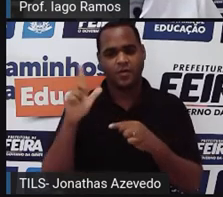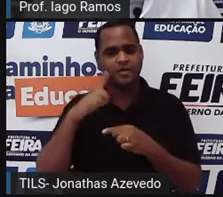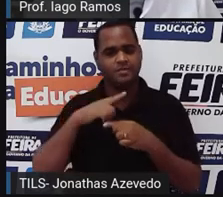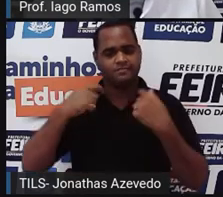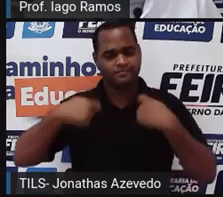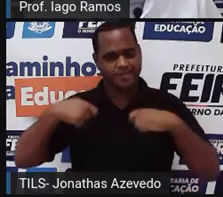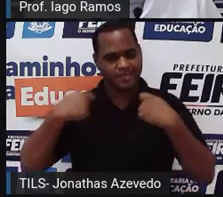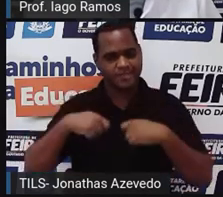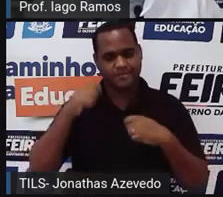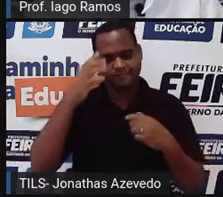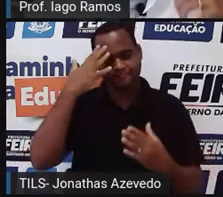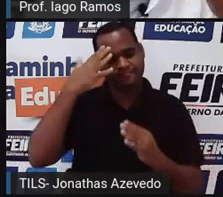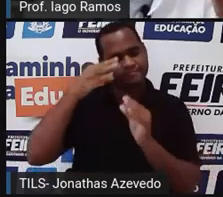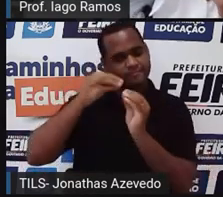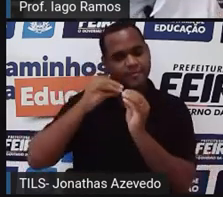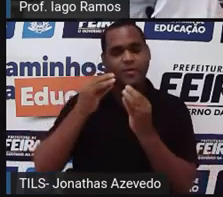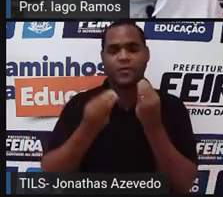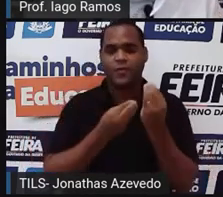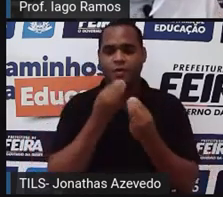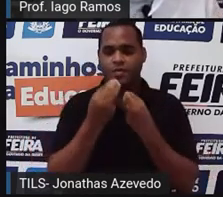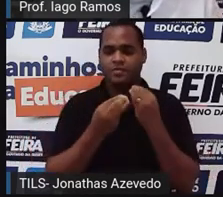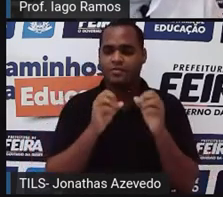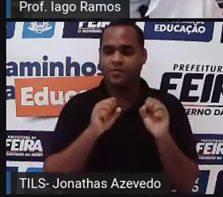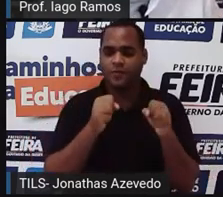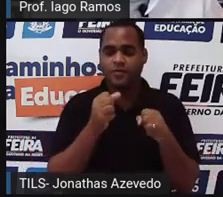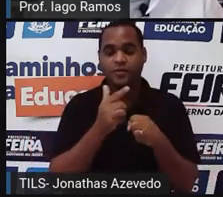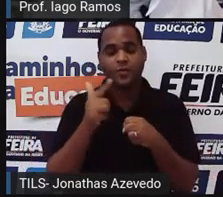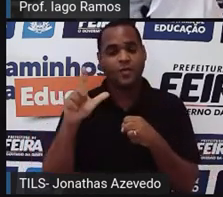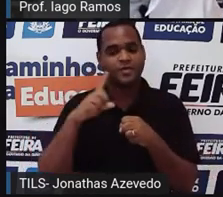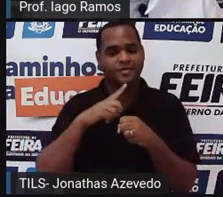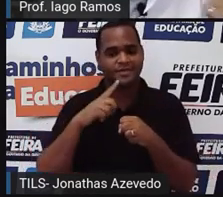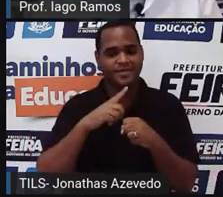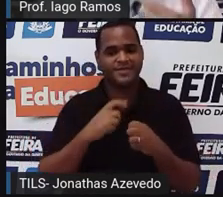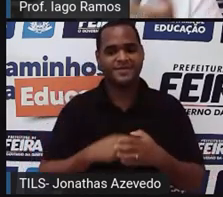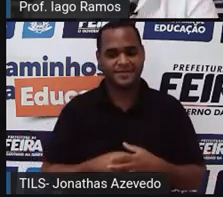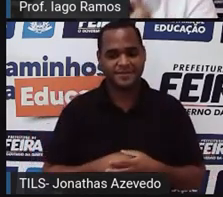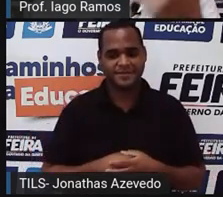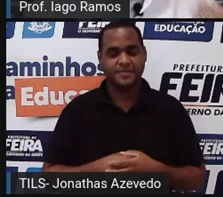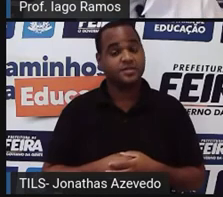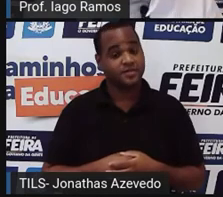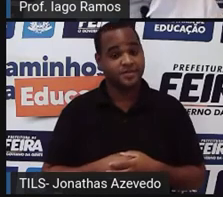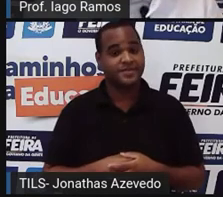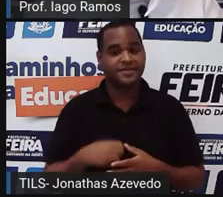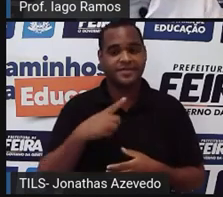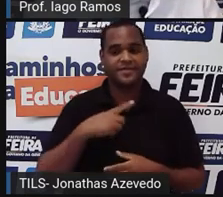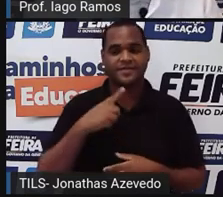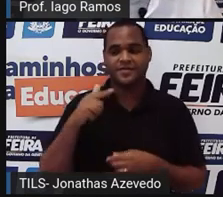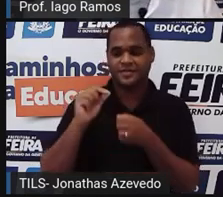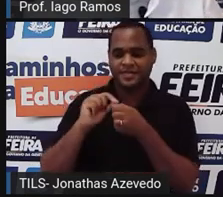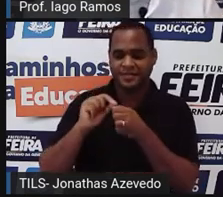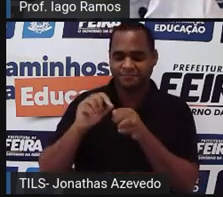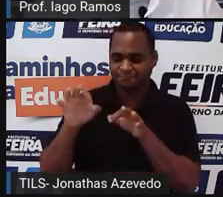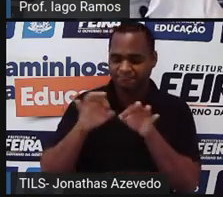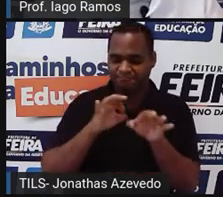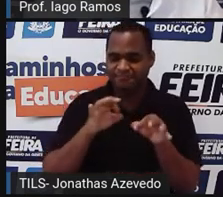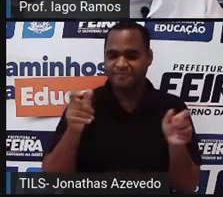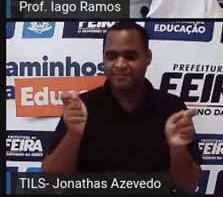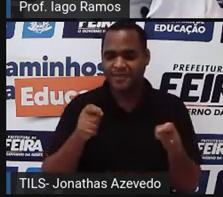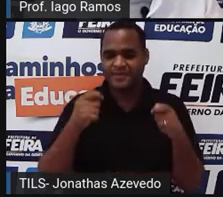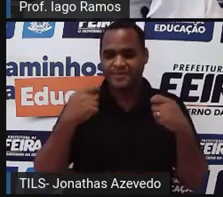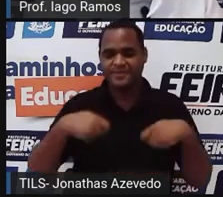precisa compreender, além de grandezas, certo? E para a gente montar uma razão, a gente precisa, sim,